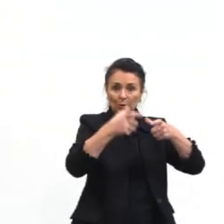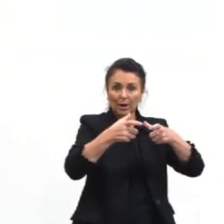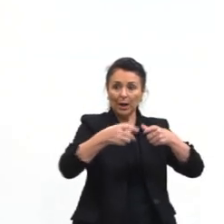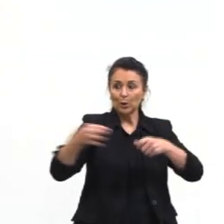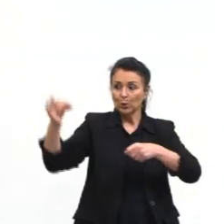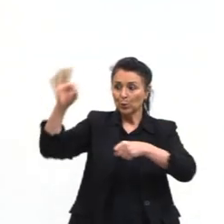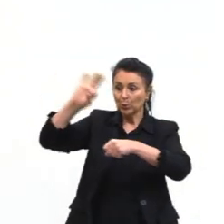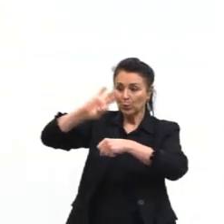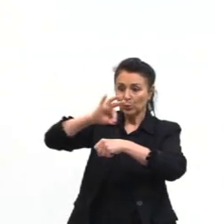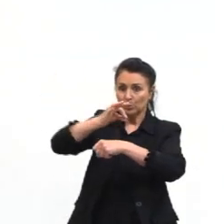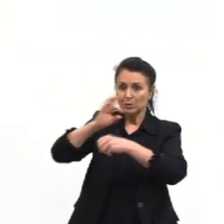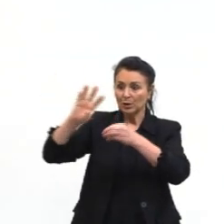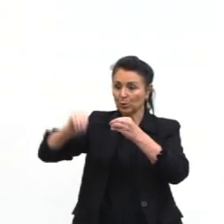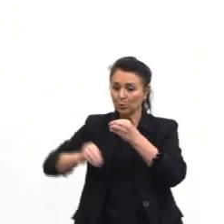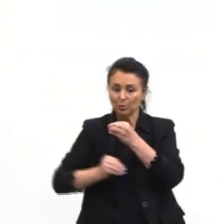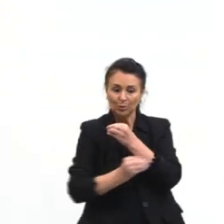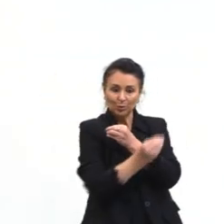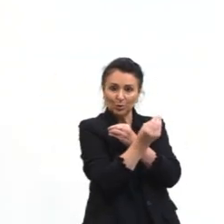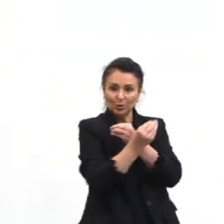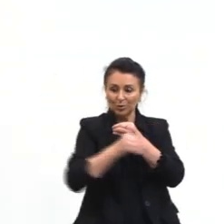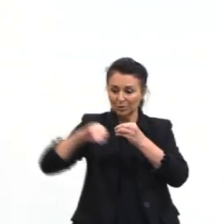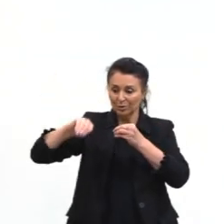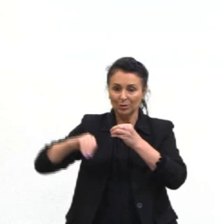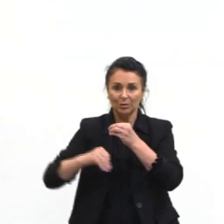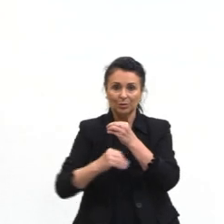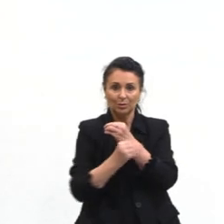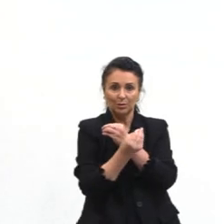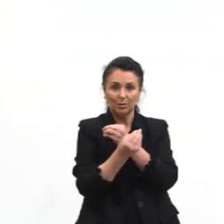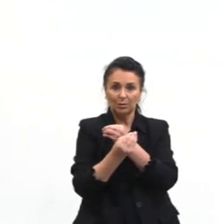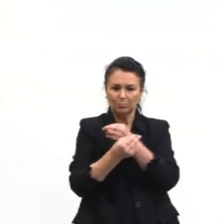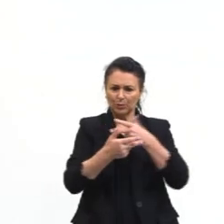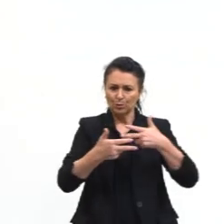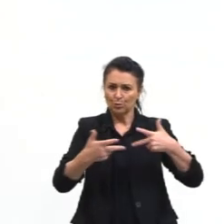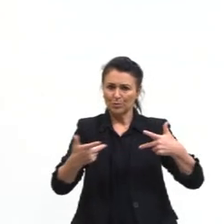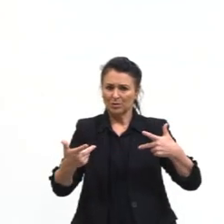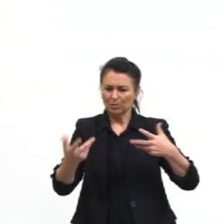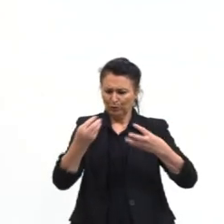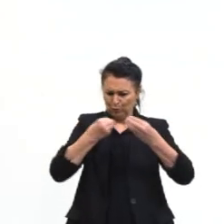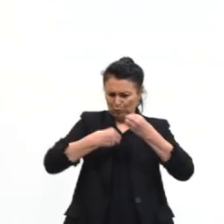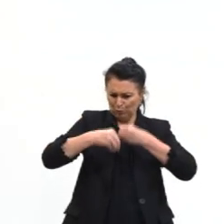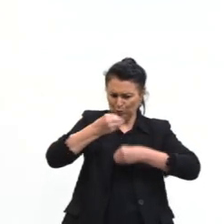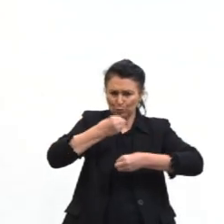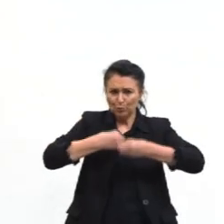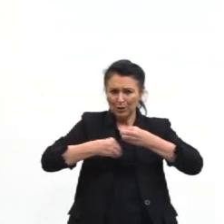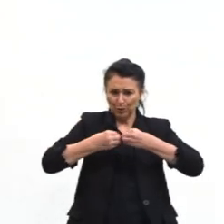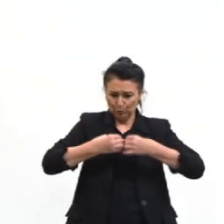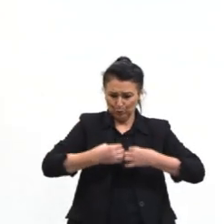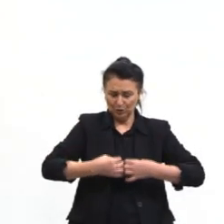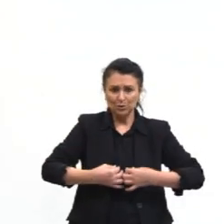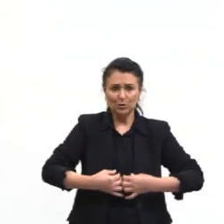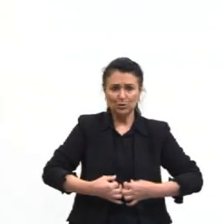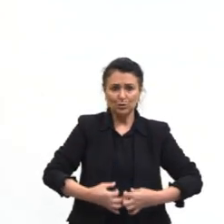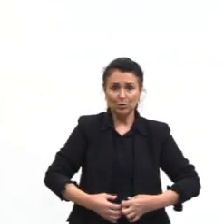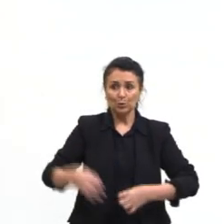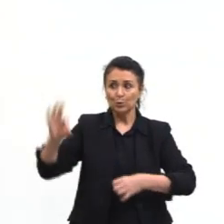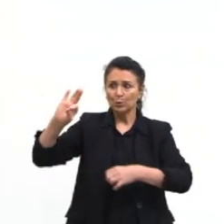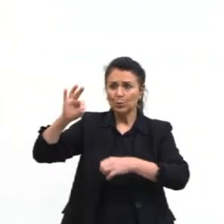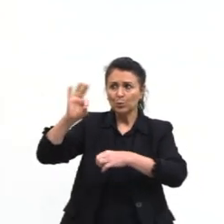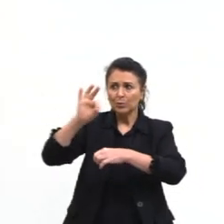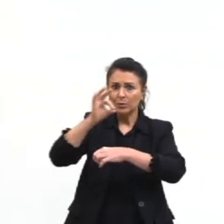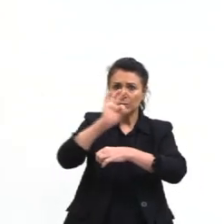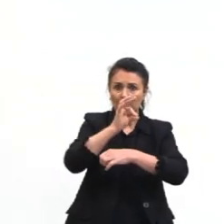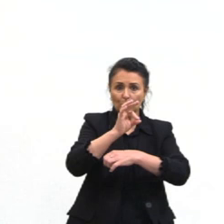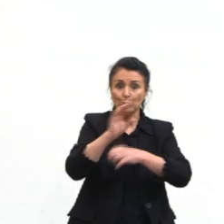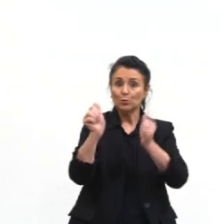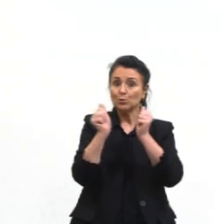Essa substância acumula-se no intestino do inseto após ser ingerida